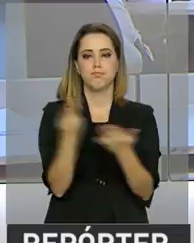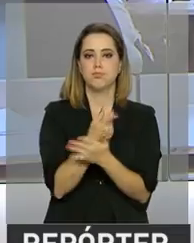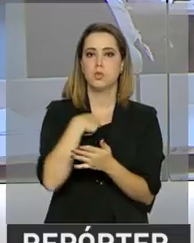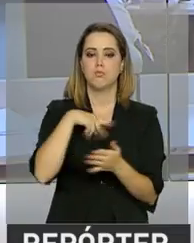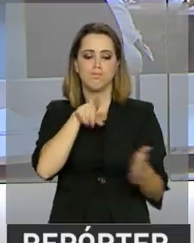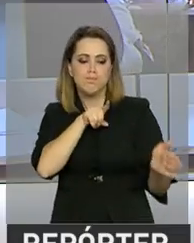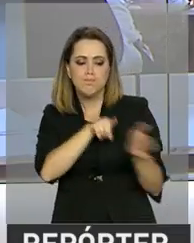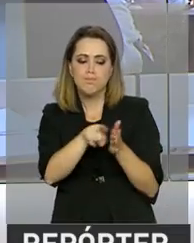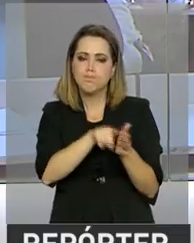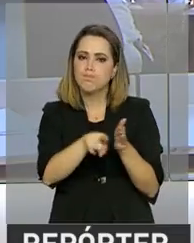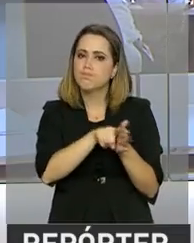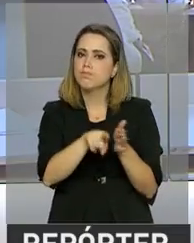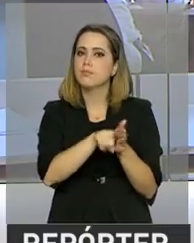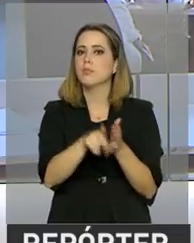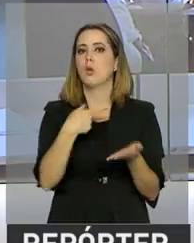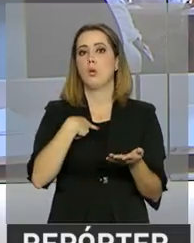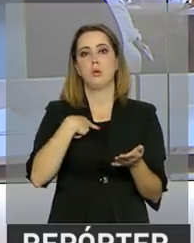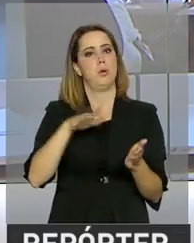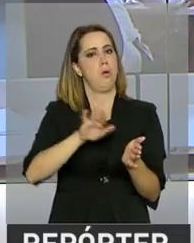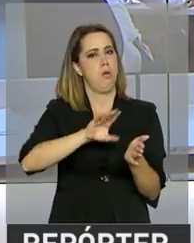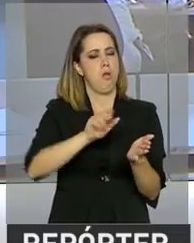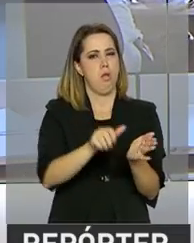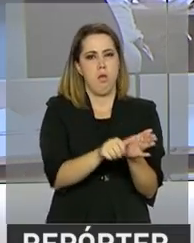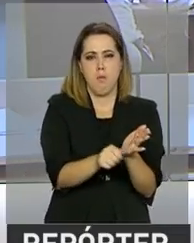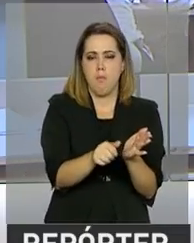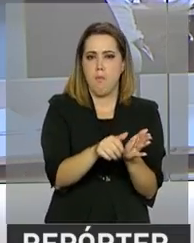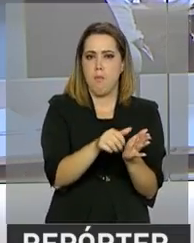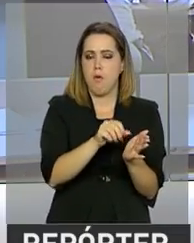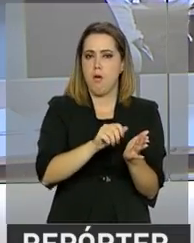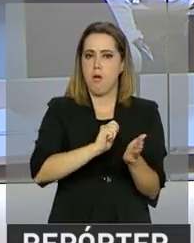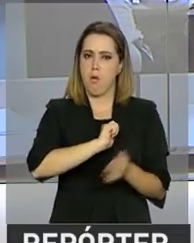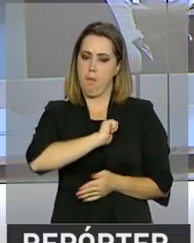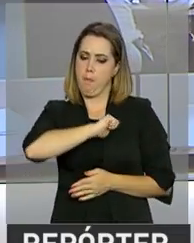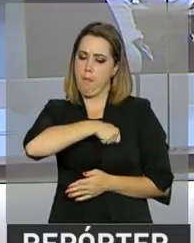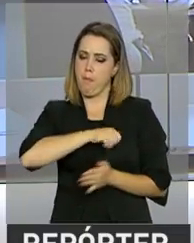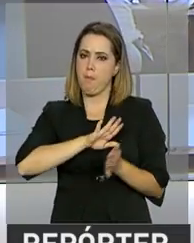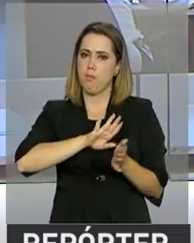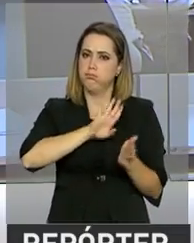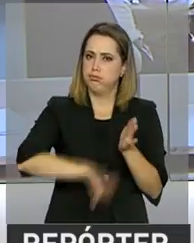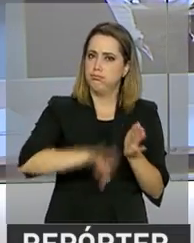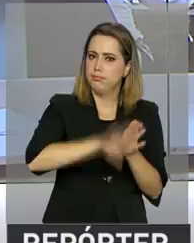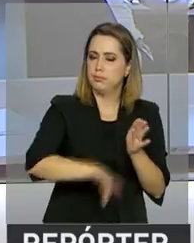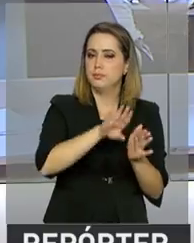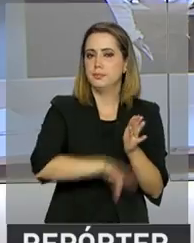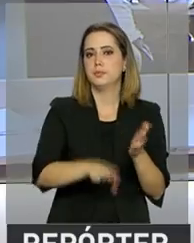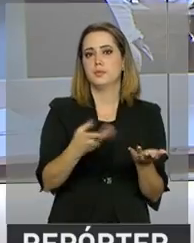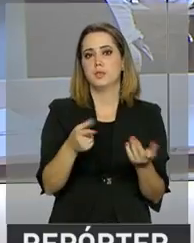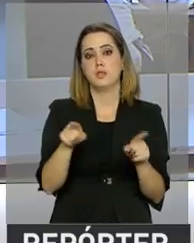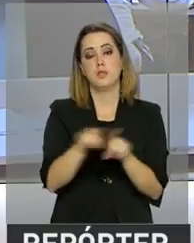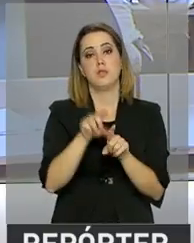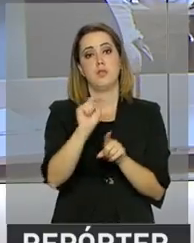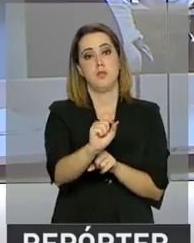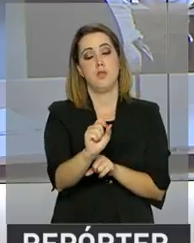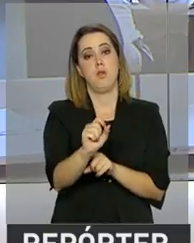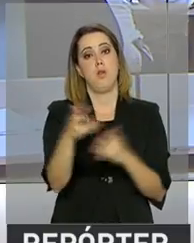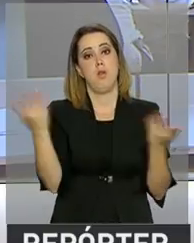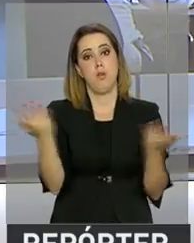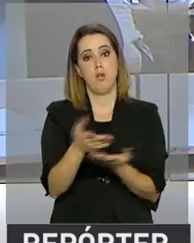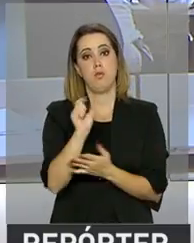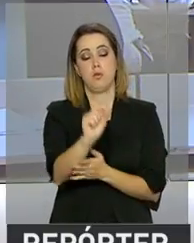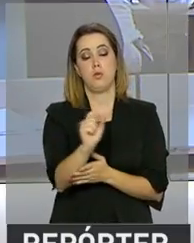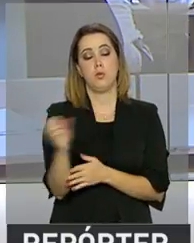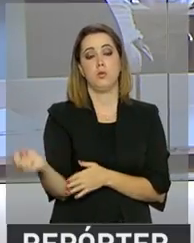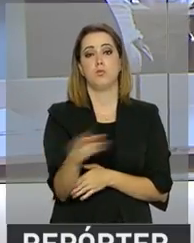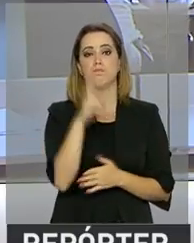resultou no corte de milhares de fraudadores e pessoas que não precisavam mais da ajuda do governo, do programa. Com essa revisão o